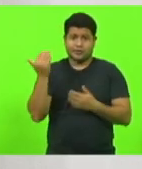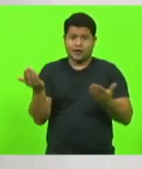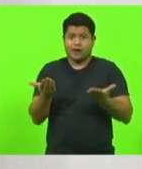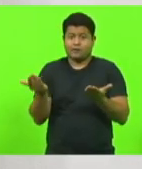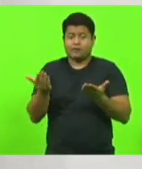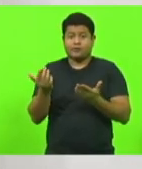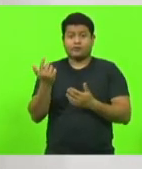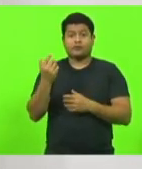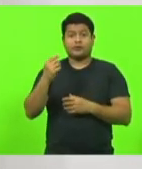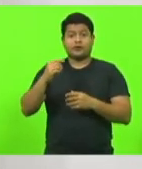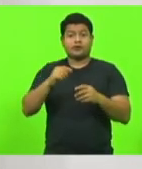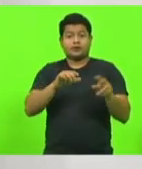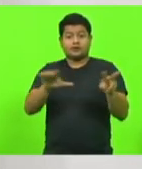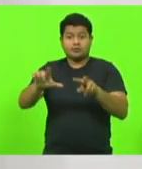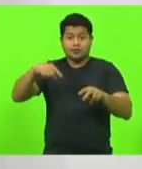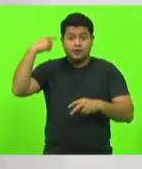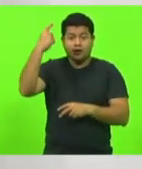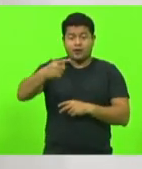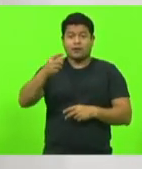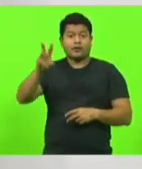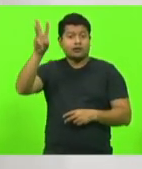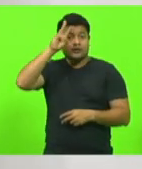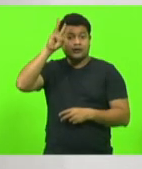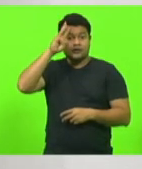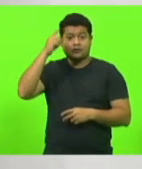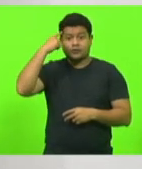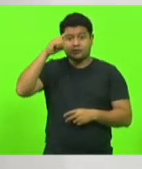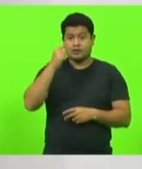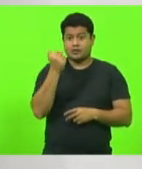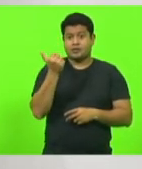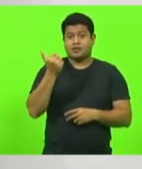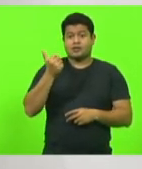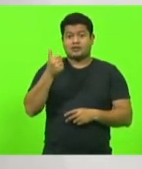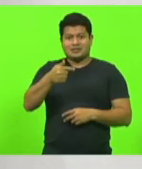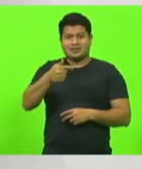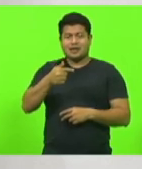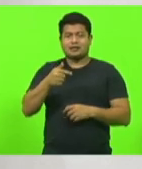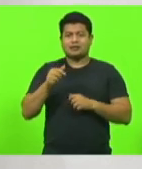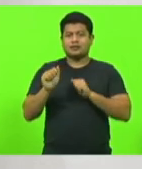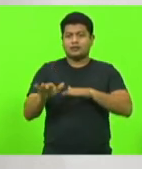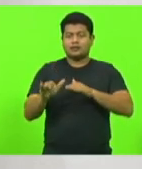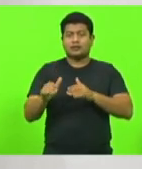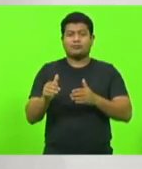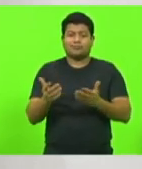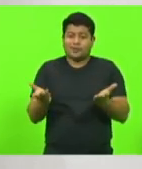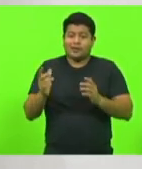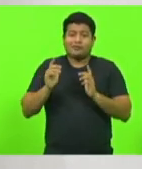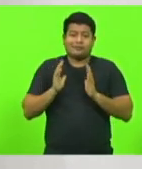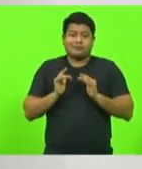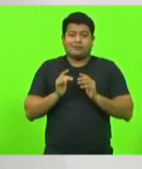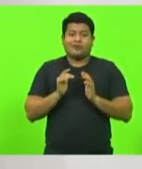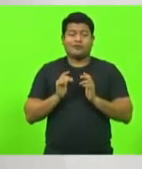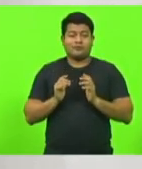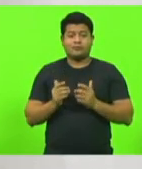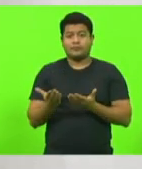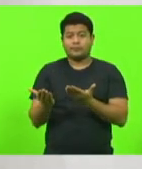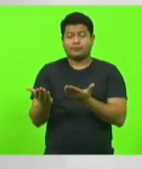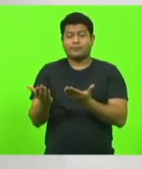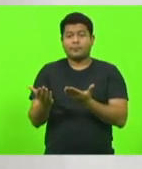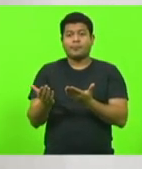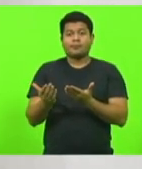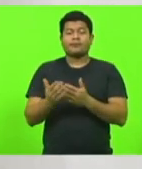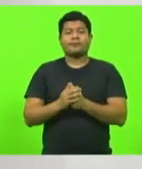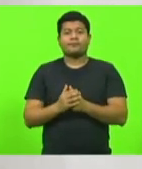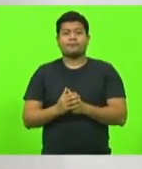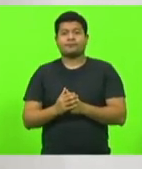setembro, um feriado nacional, senão nós já estaríamos começando a partir dali com a concordância e o compromisso de